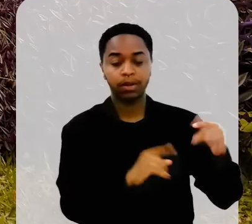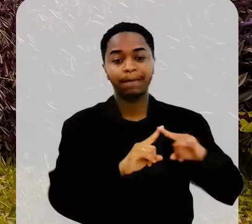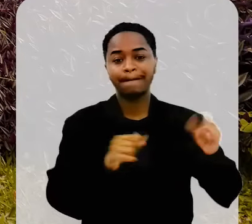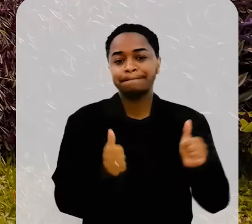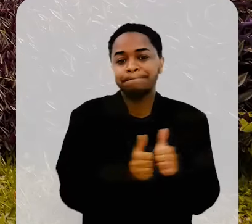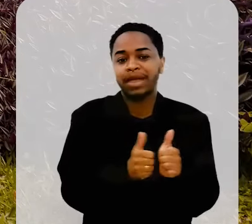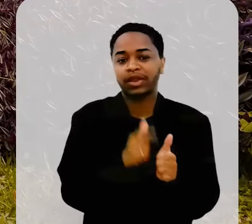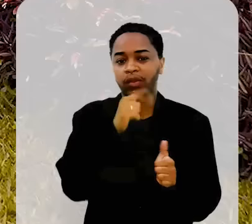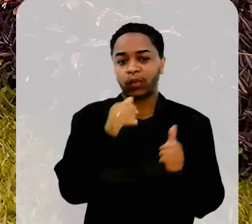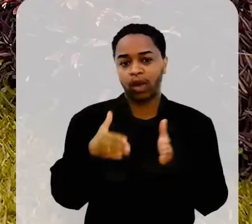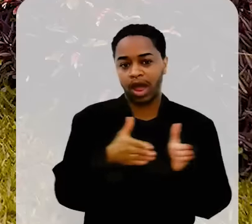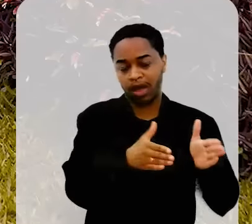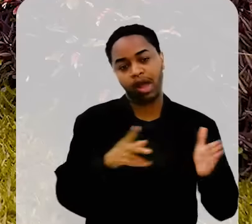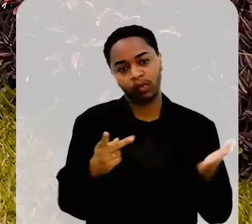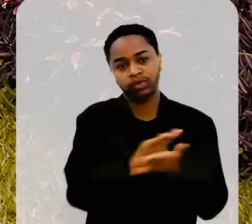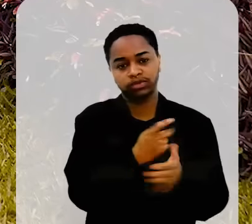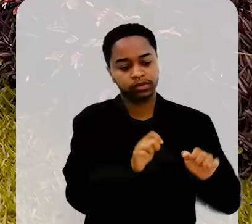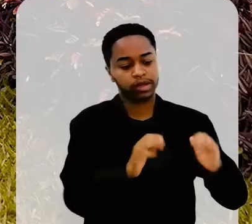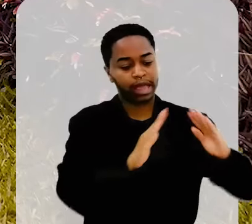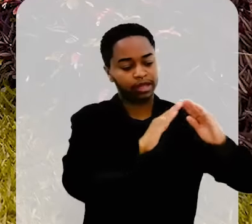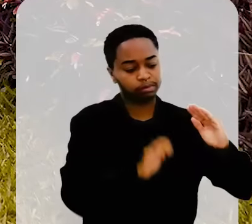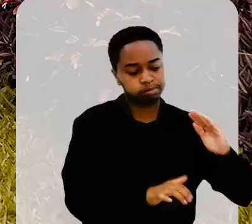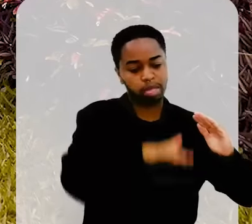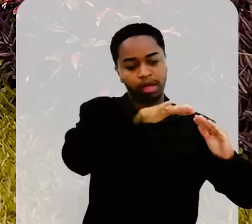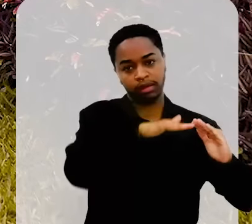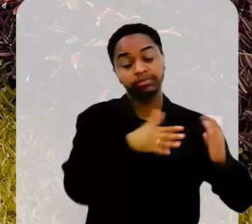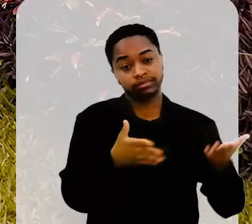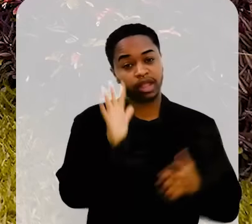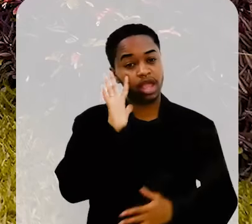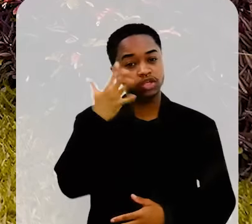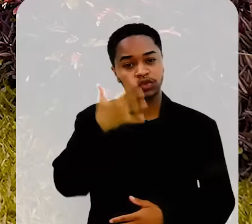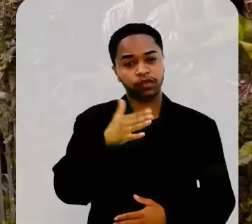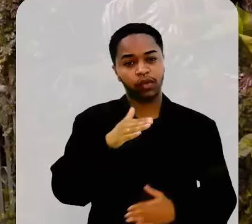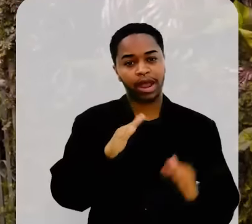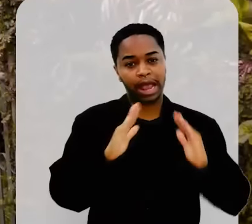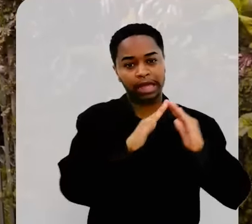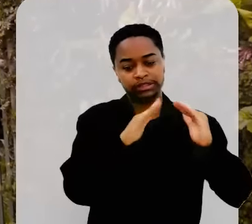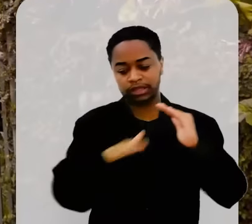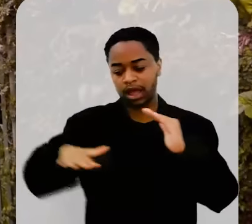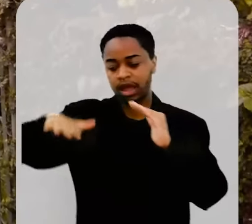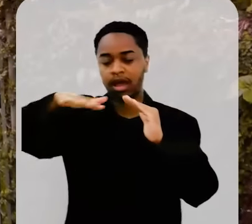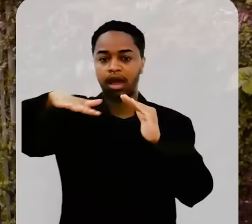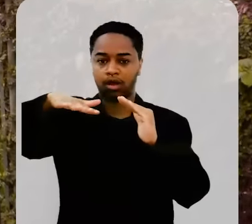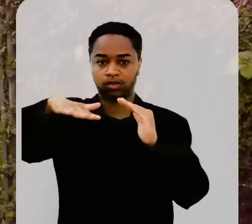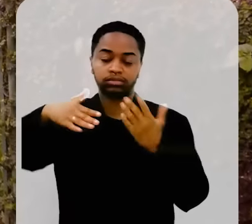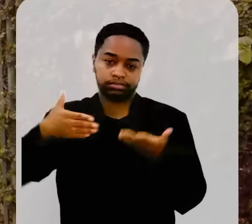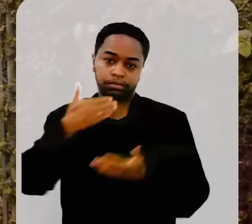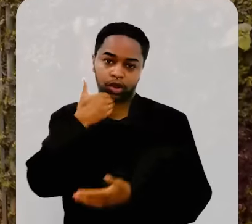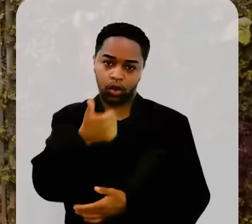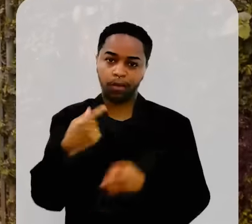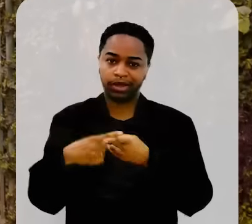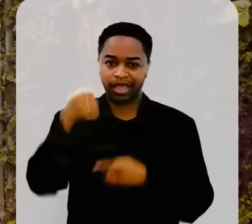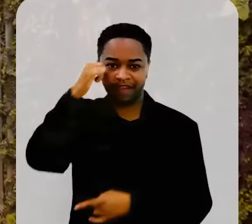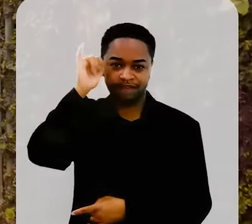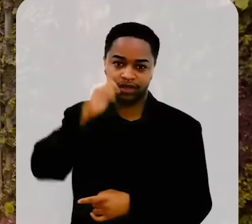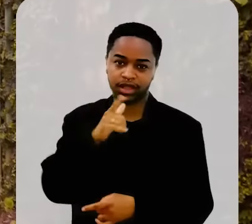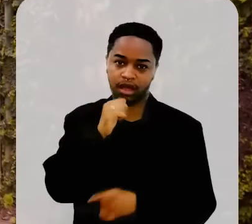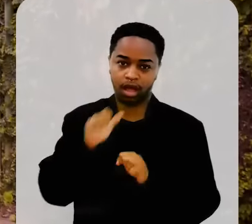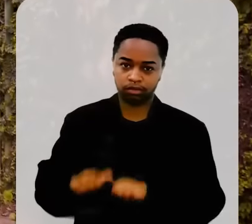perto do rio, sofreu algumas vezes enchente. Aí o coronel resolveu fazer essa aqui um pouco mais alta, e